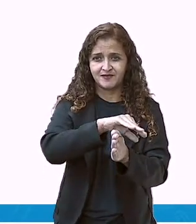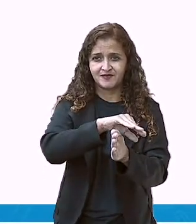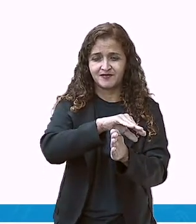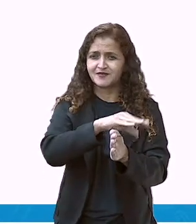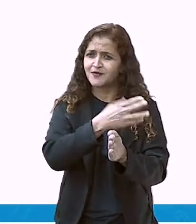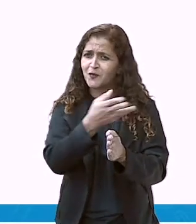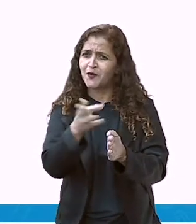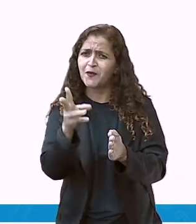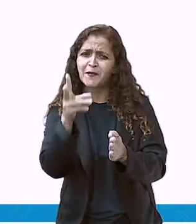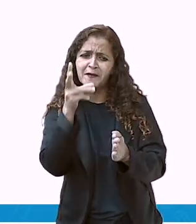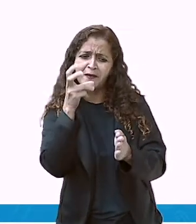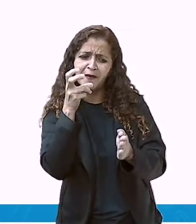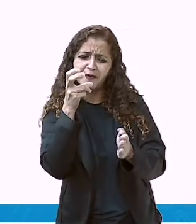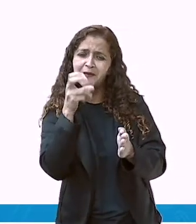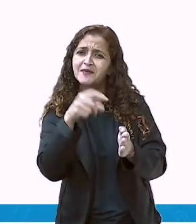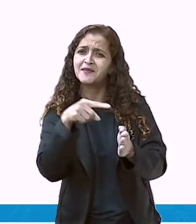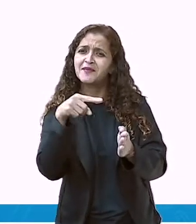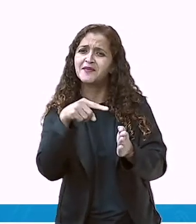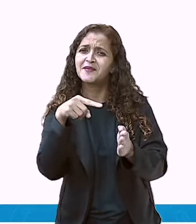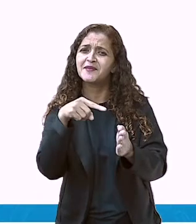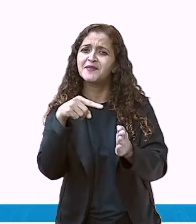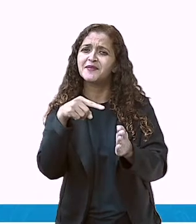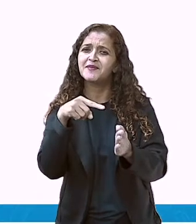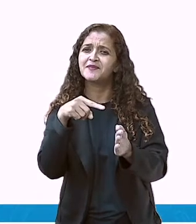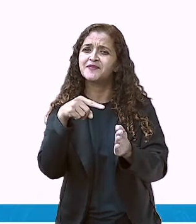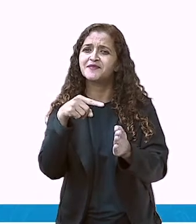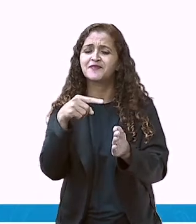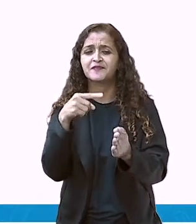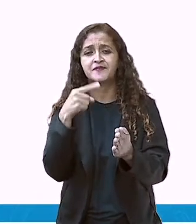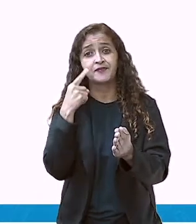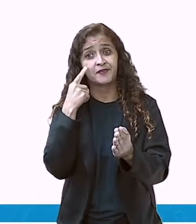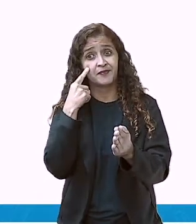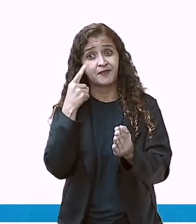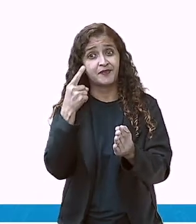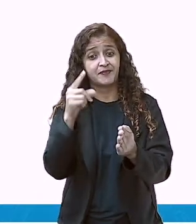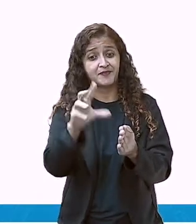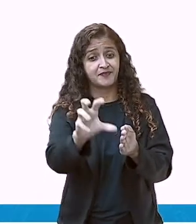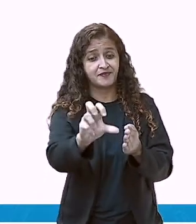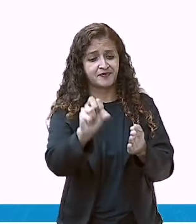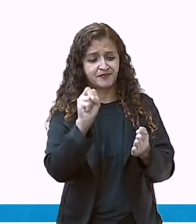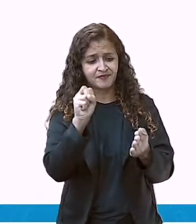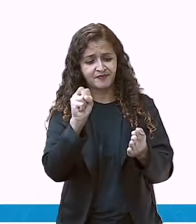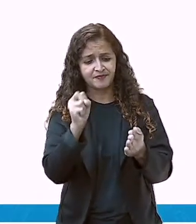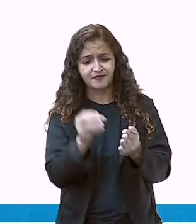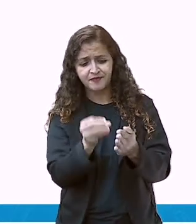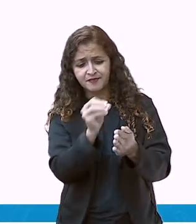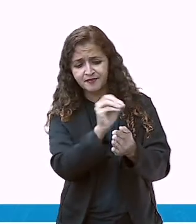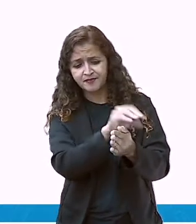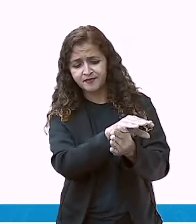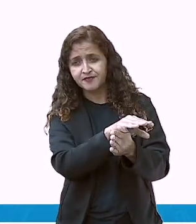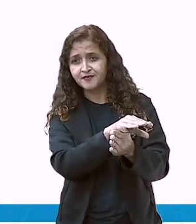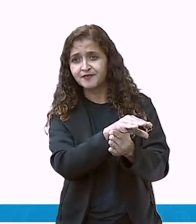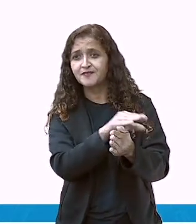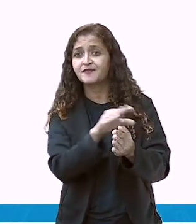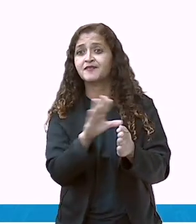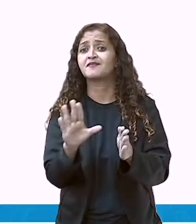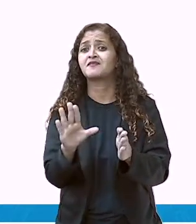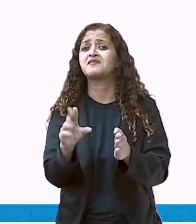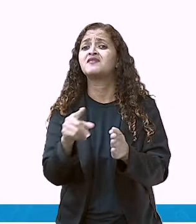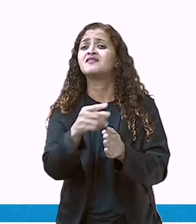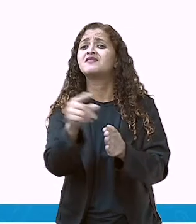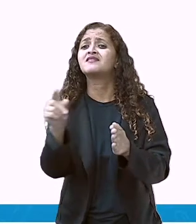observaram o calendário? Já tiveram a oportunidade de pegar um calendário? Quem não tem um